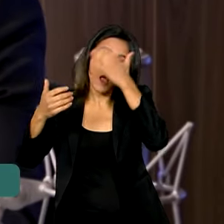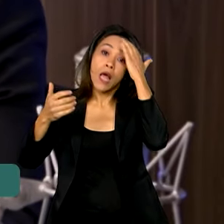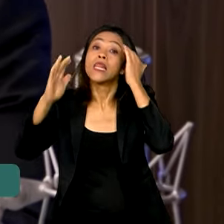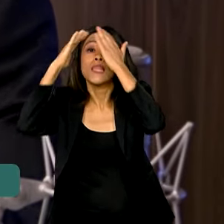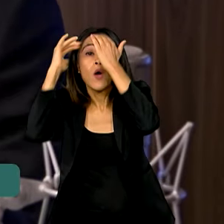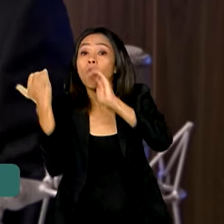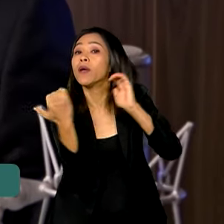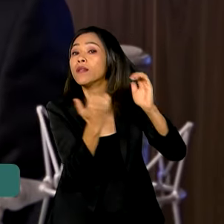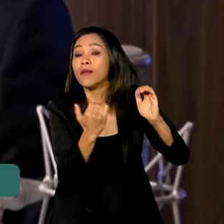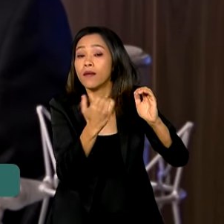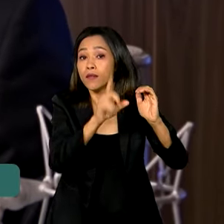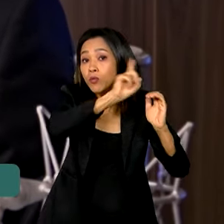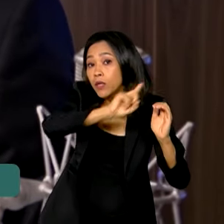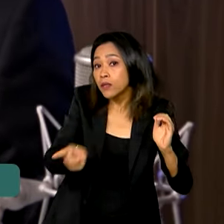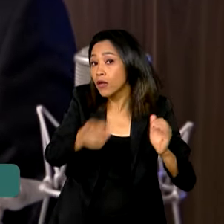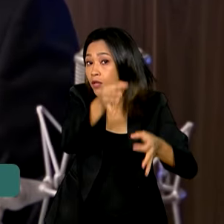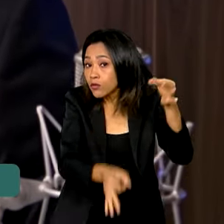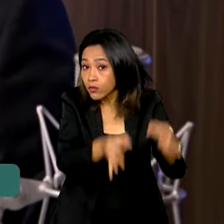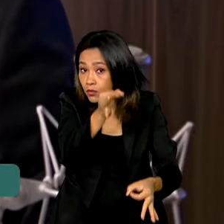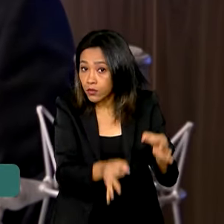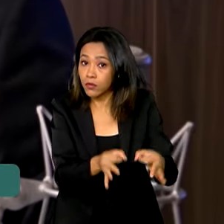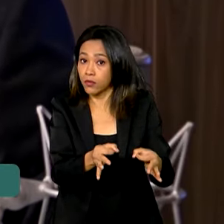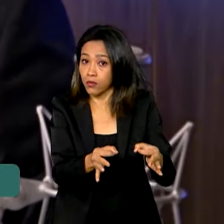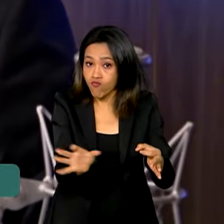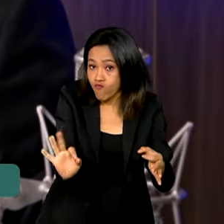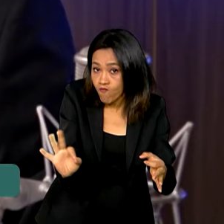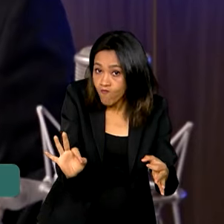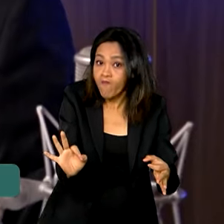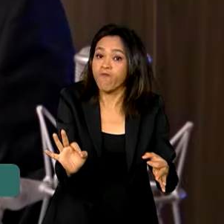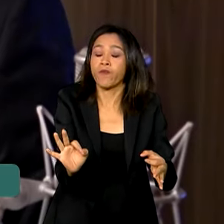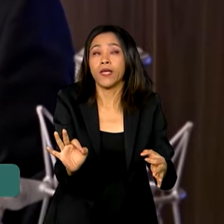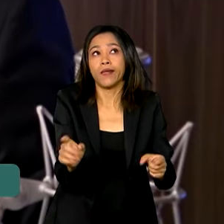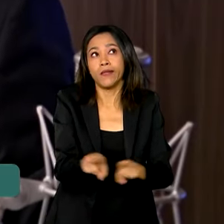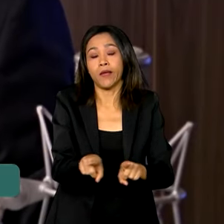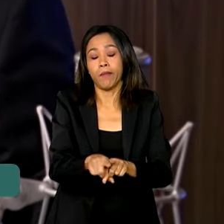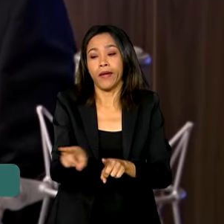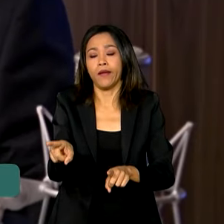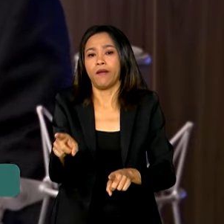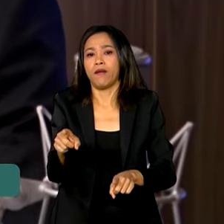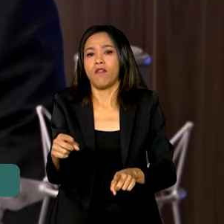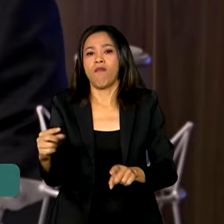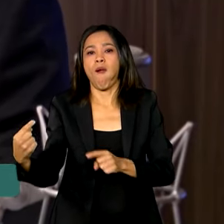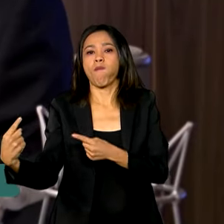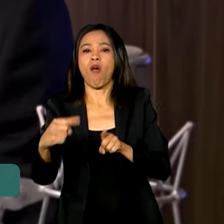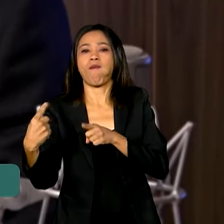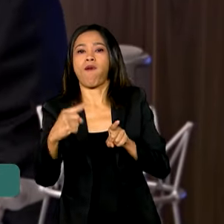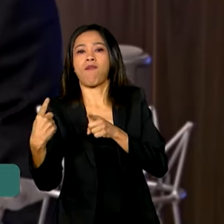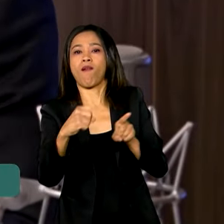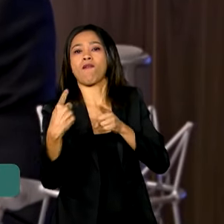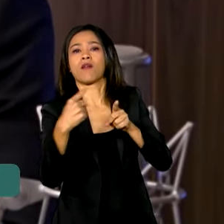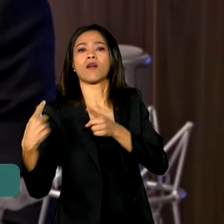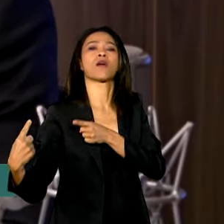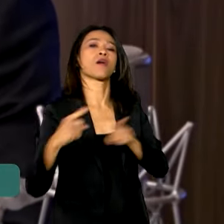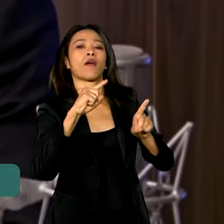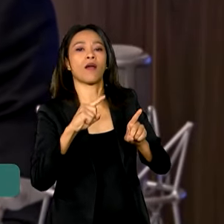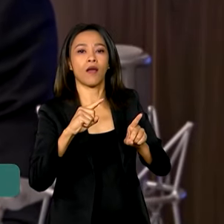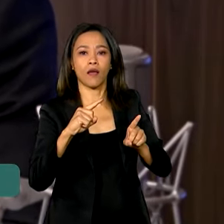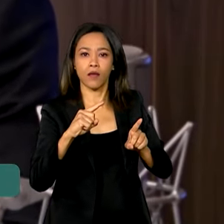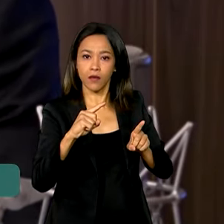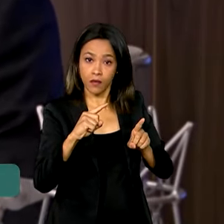judicial, como estava descumprindo, e mais do que isso, ainda chega ao tom de provocar, de afrontar,